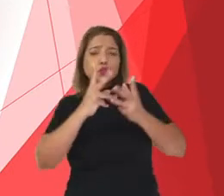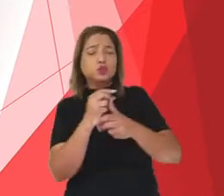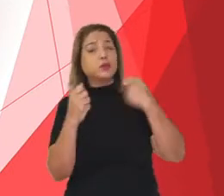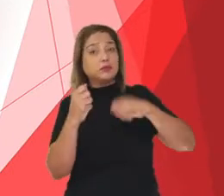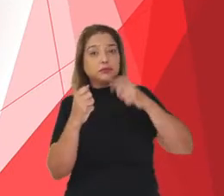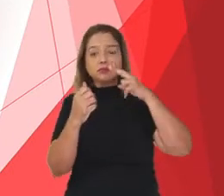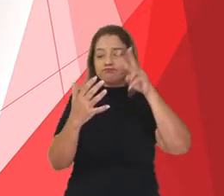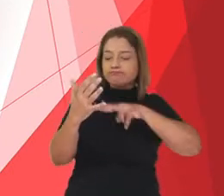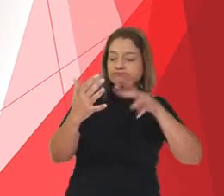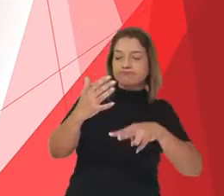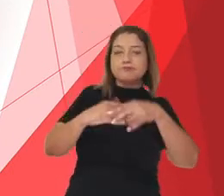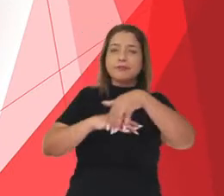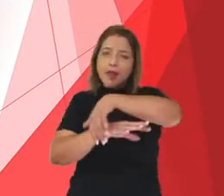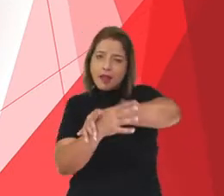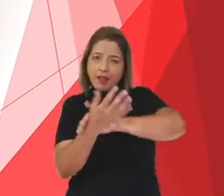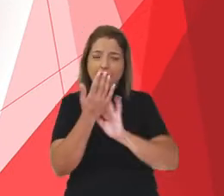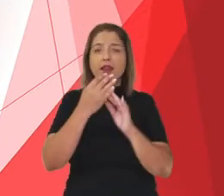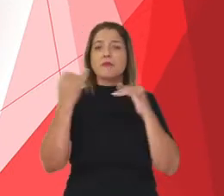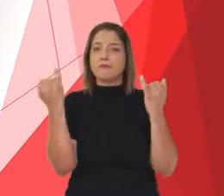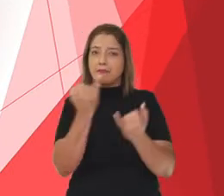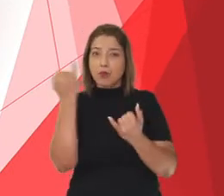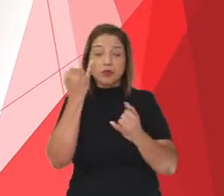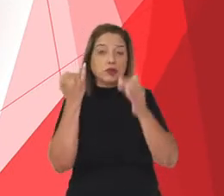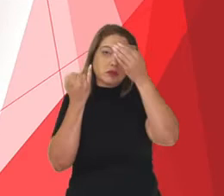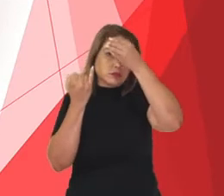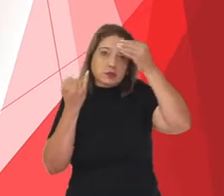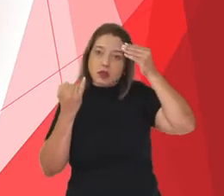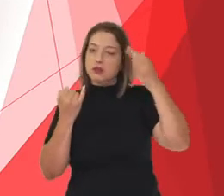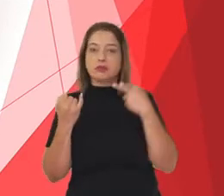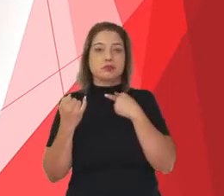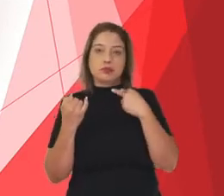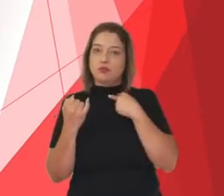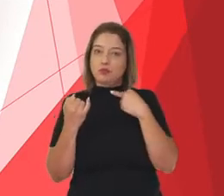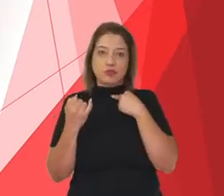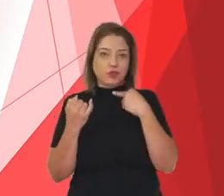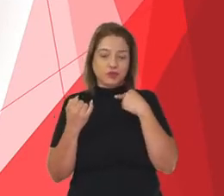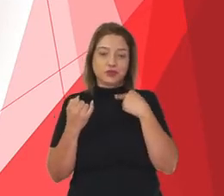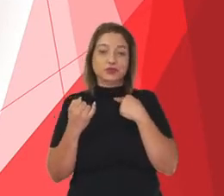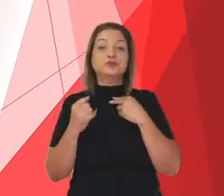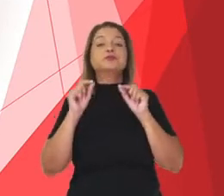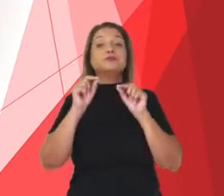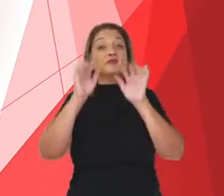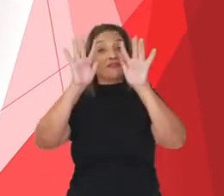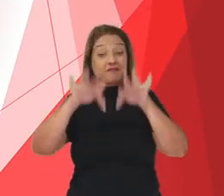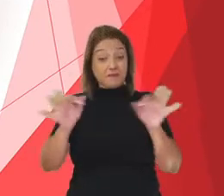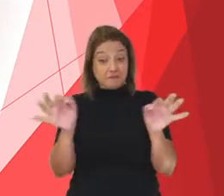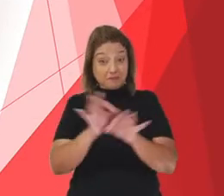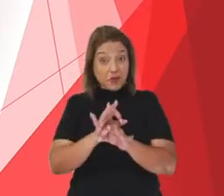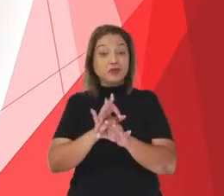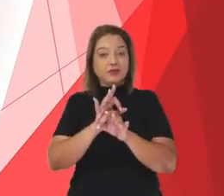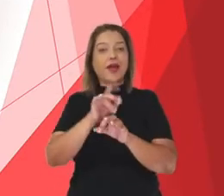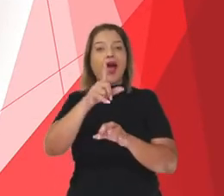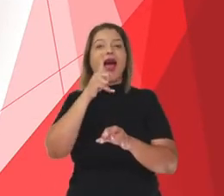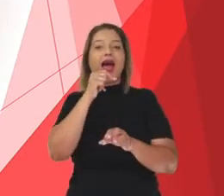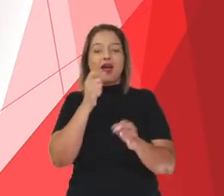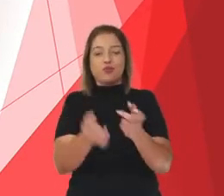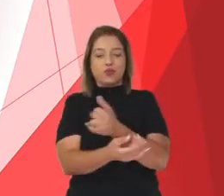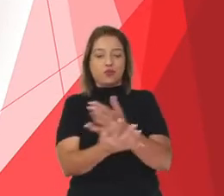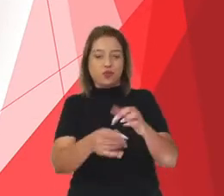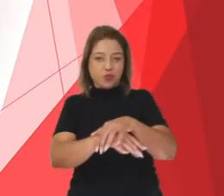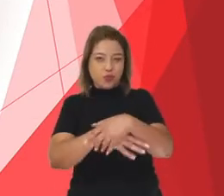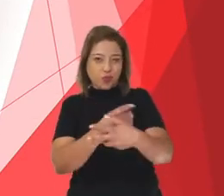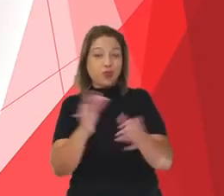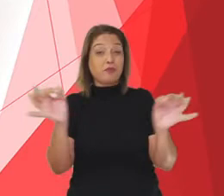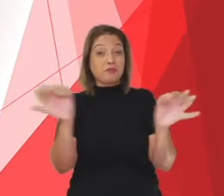Esses lugares não podem ser esquecidos. Por fim, enxague as mãos